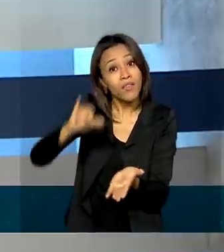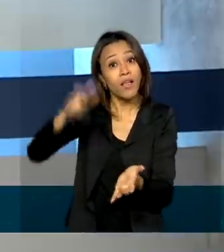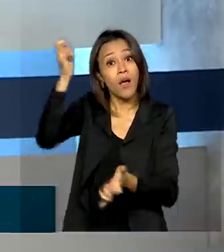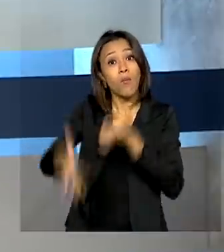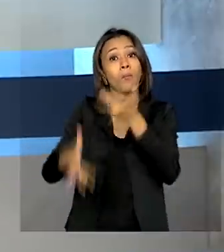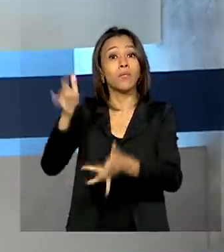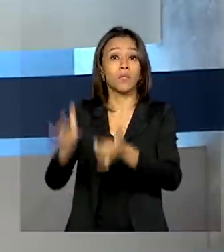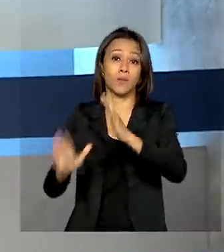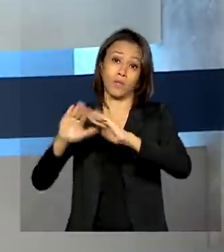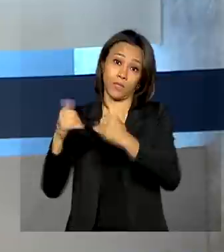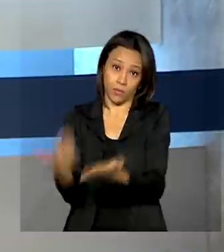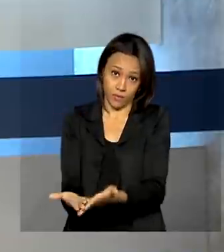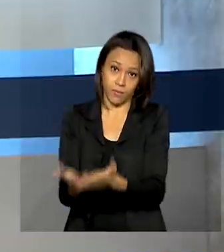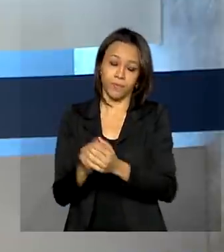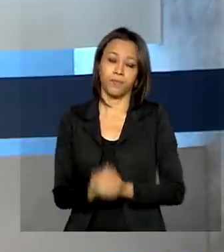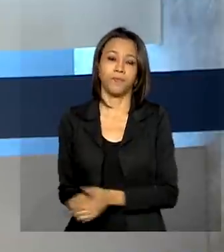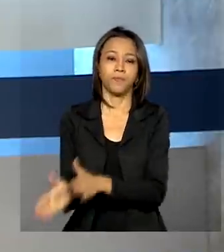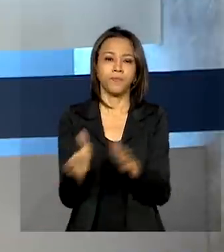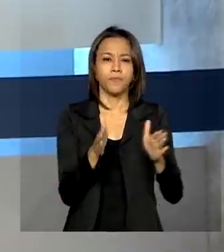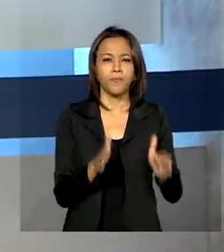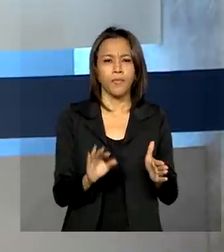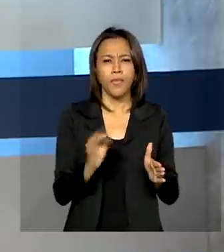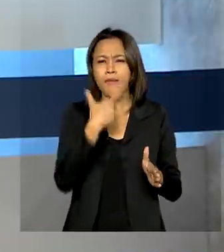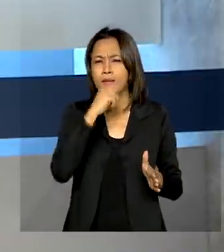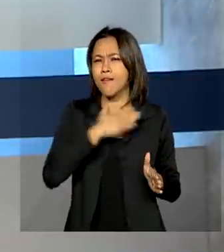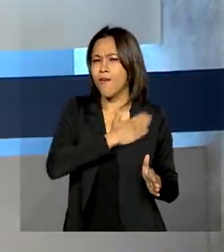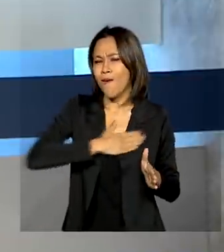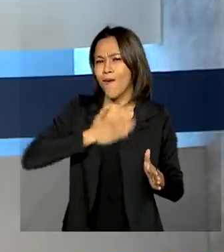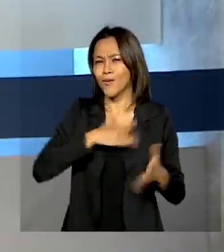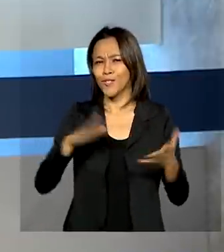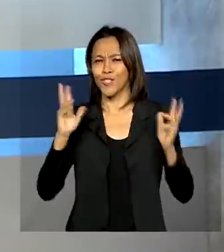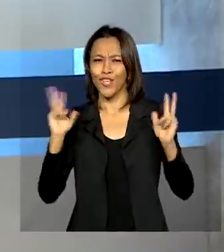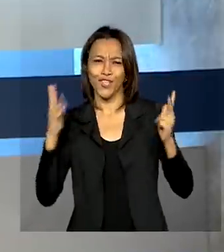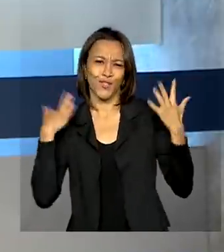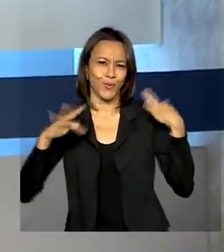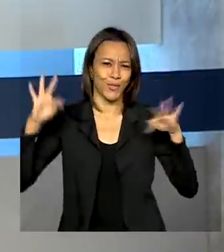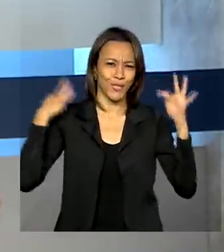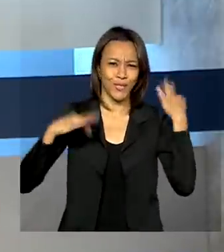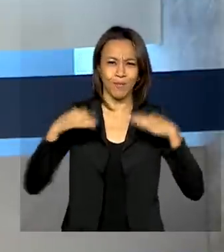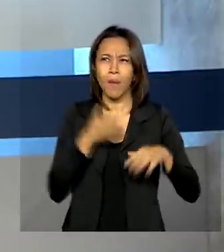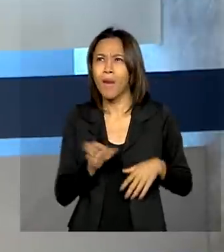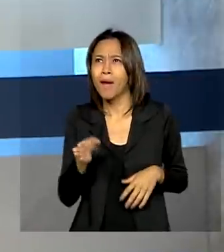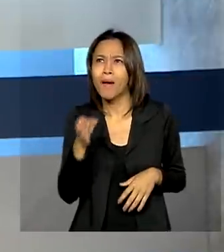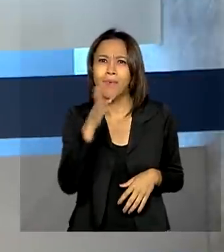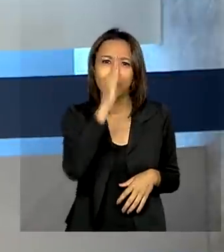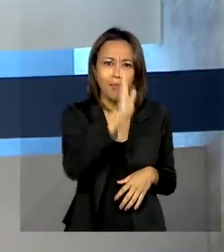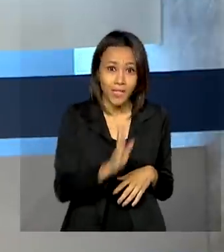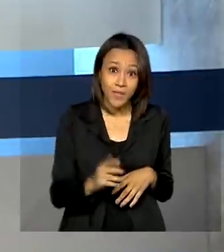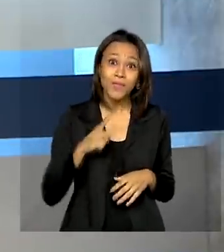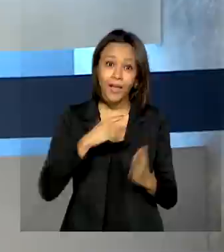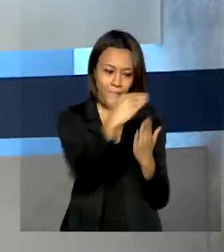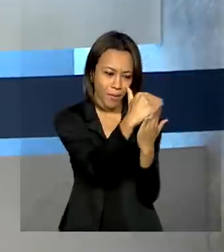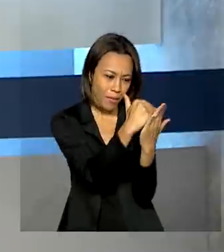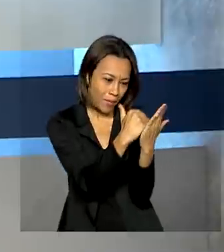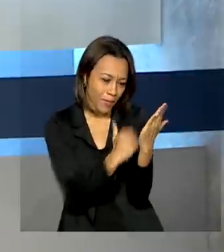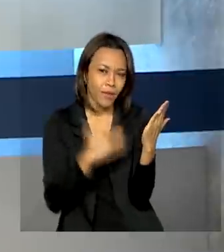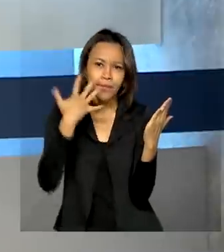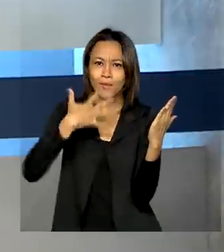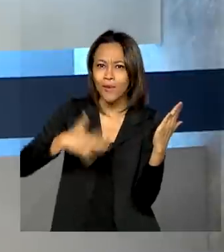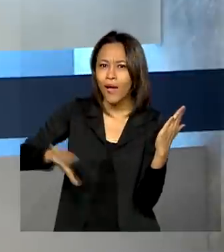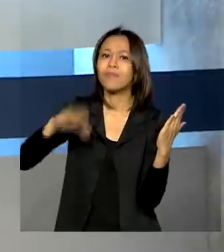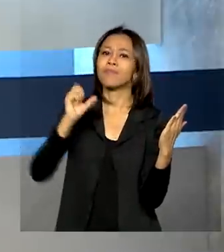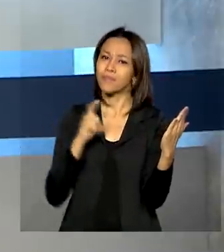Para quem gosta de turismo ecológico, o Brasil tem uma lista de atrações culturais e naturais.